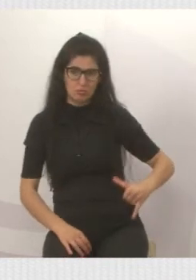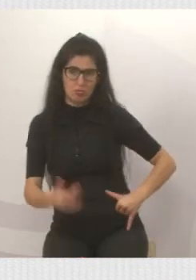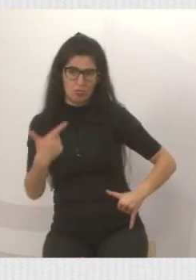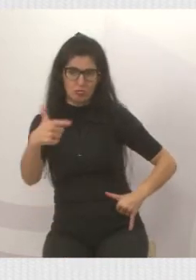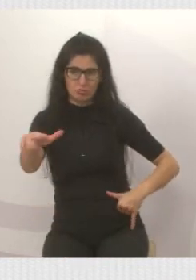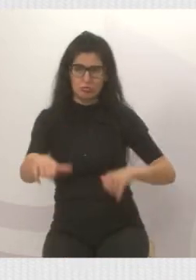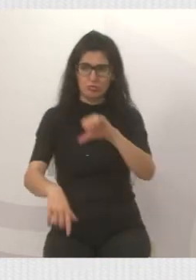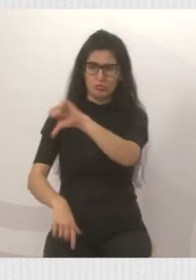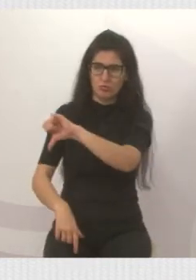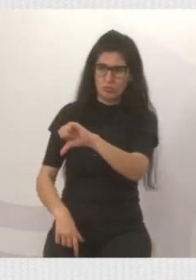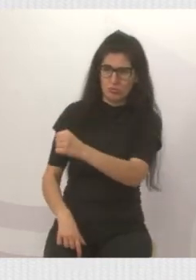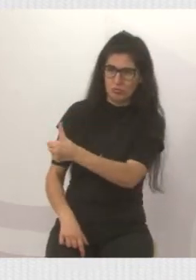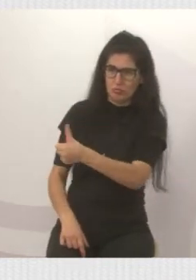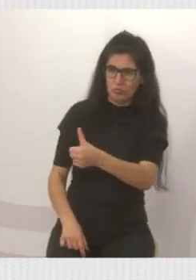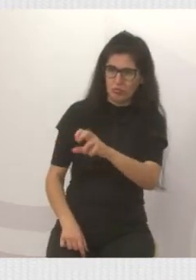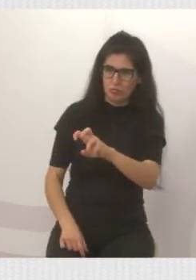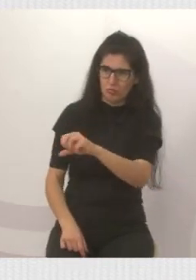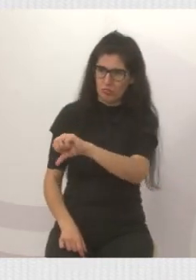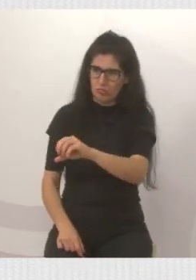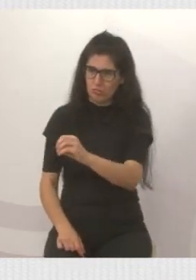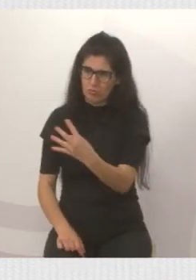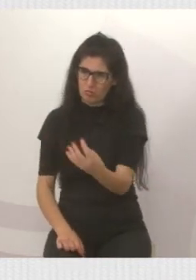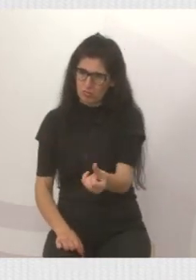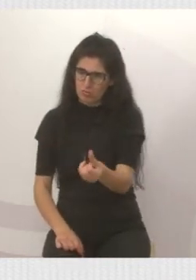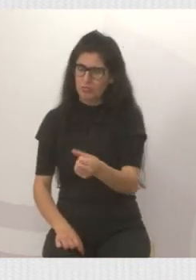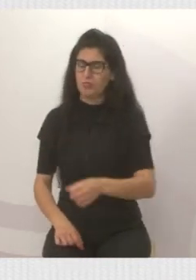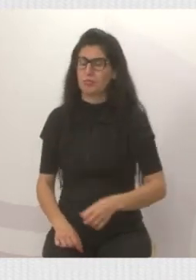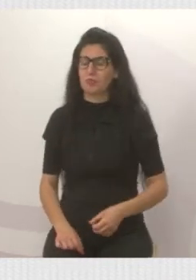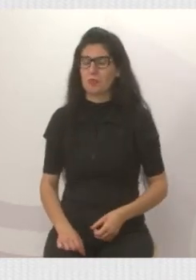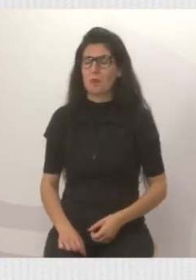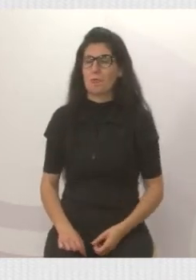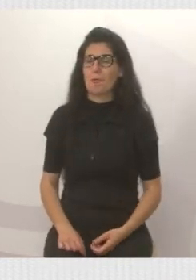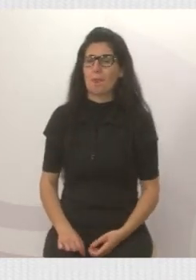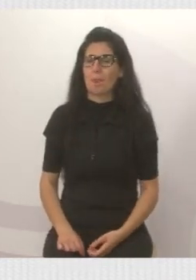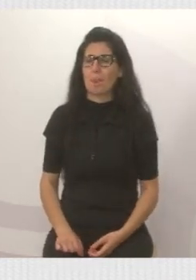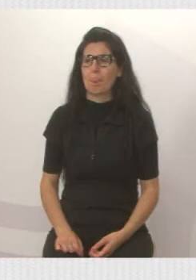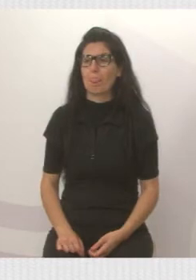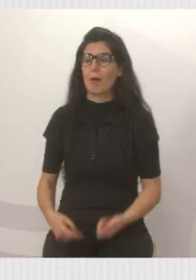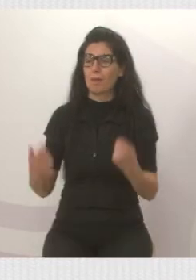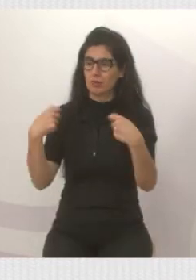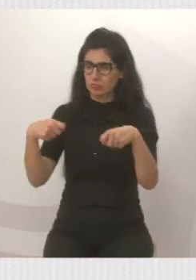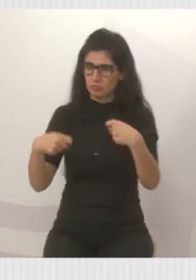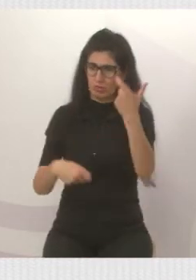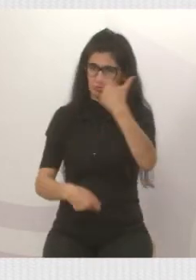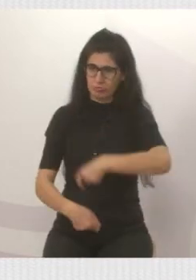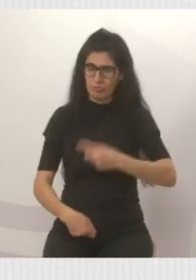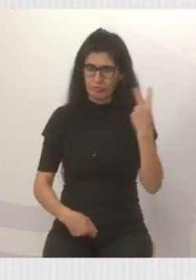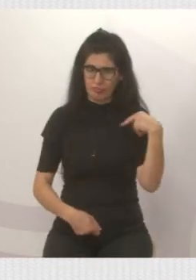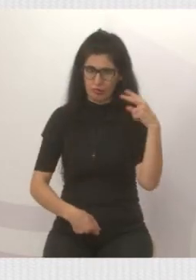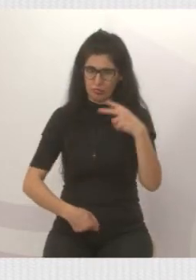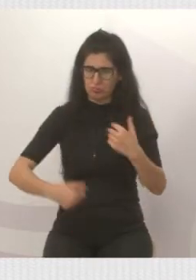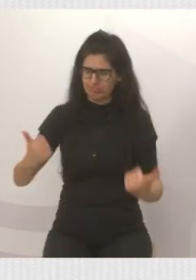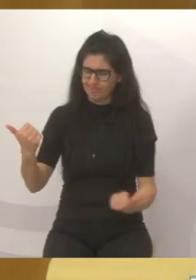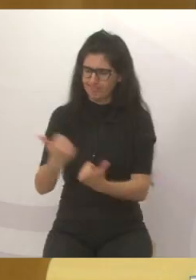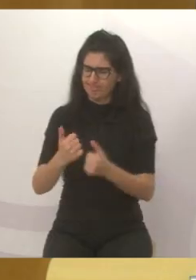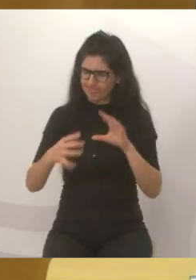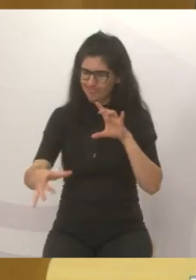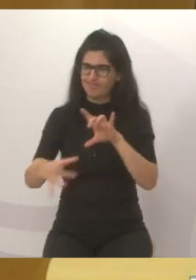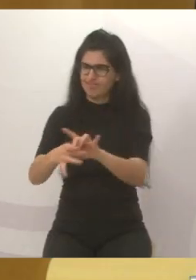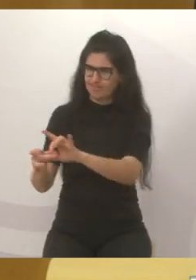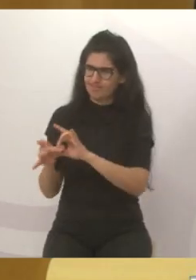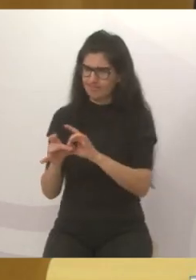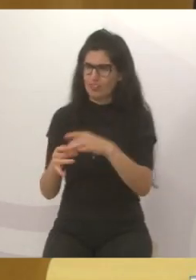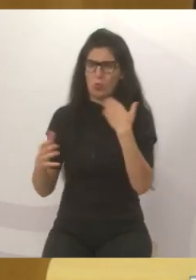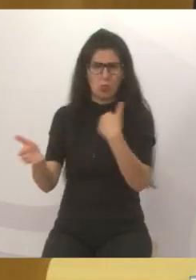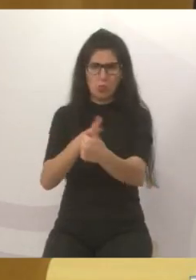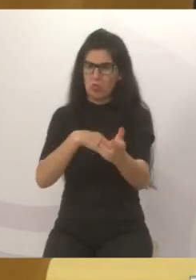996-65-9046. Se precisar desse vereador, estamos juntos para todo o quanto